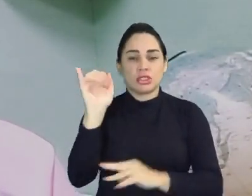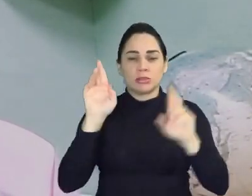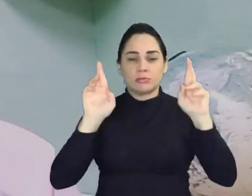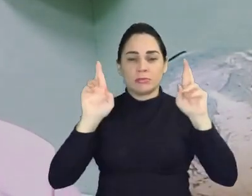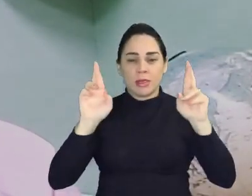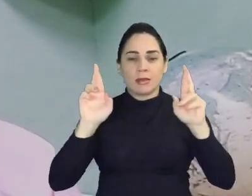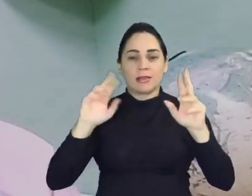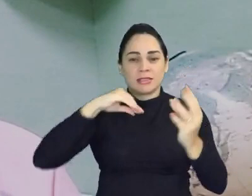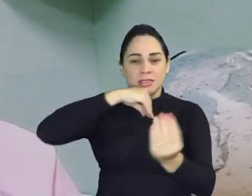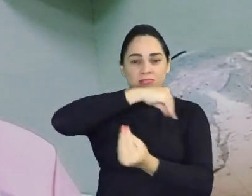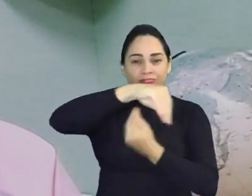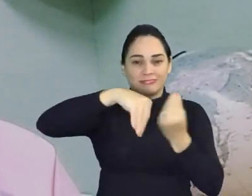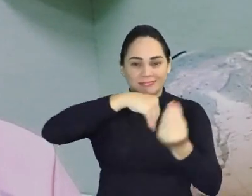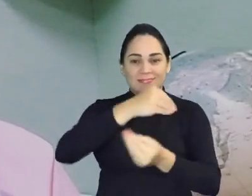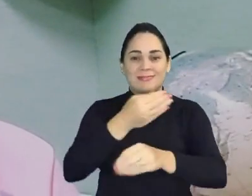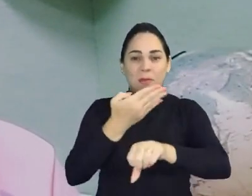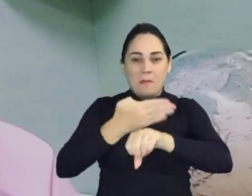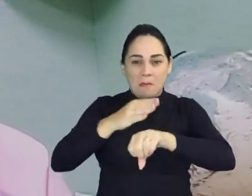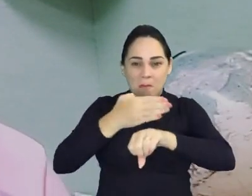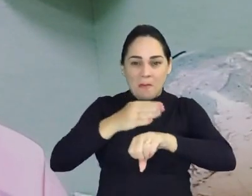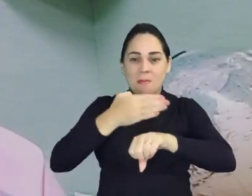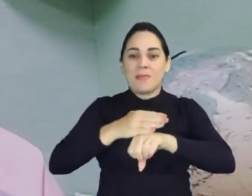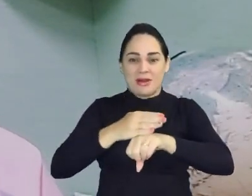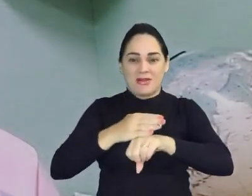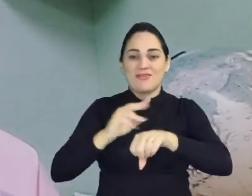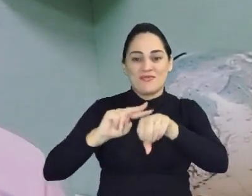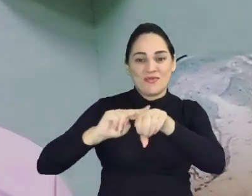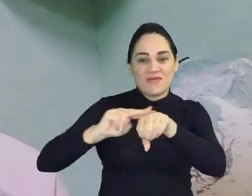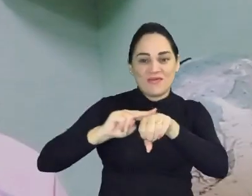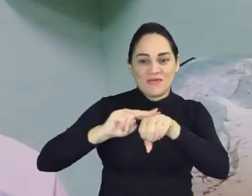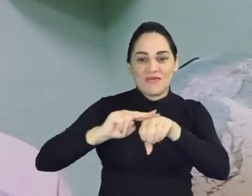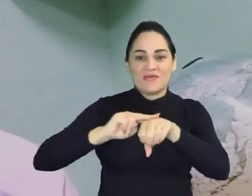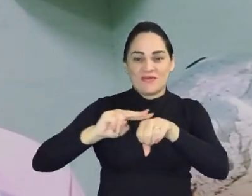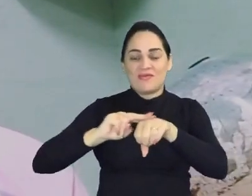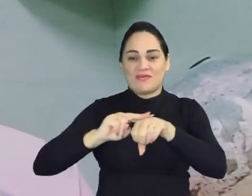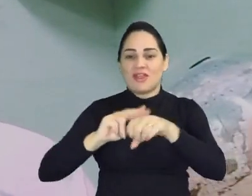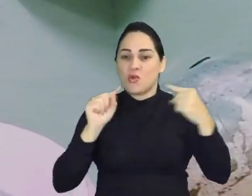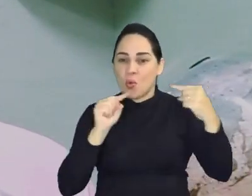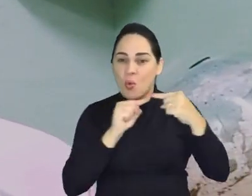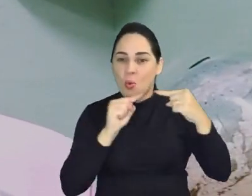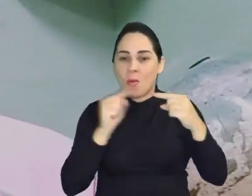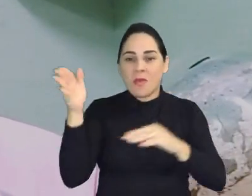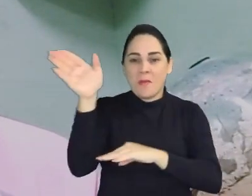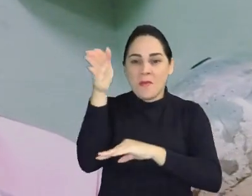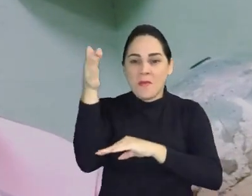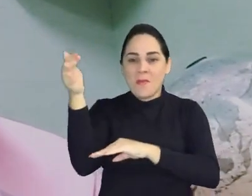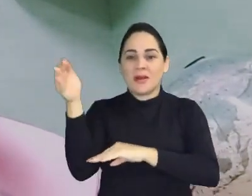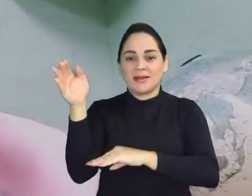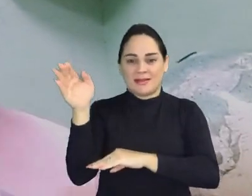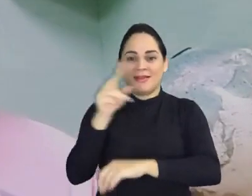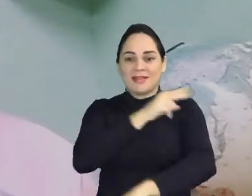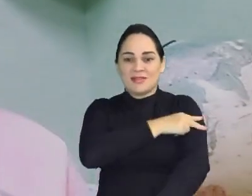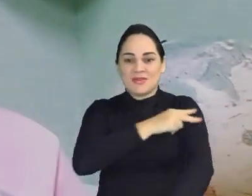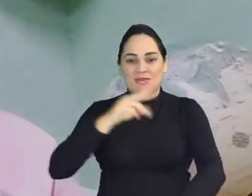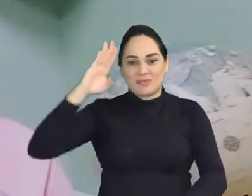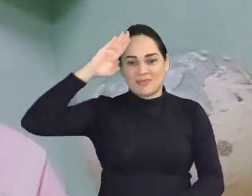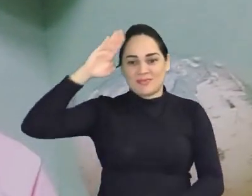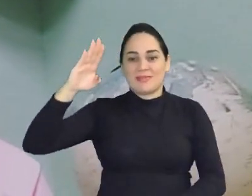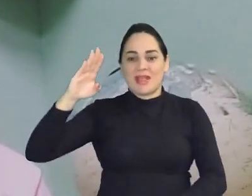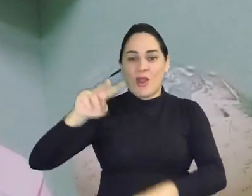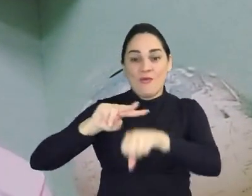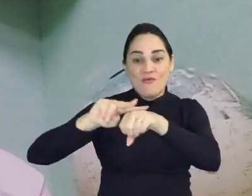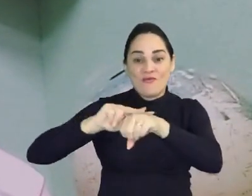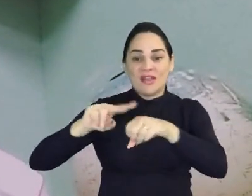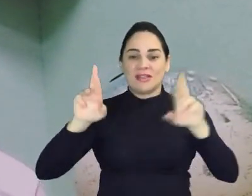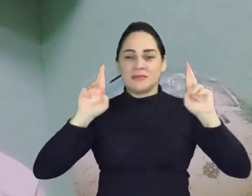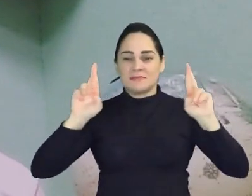ficar branco, tá? Branco e verde, da cor do partido do Gleitson, o verde da esperança